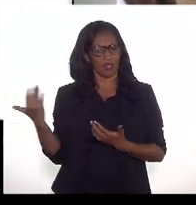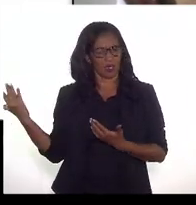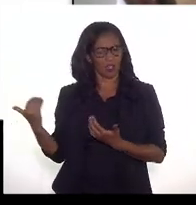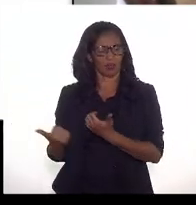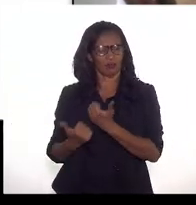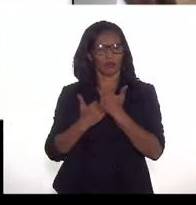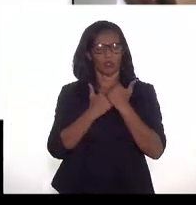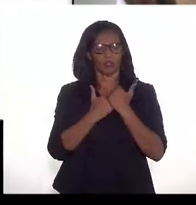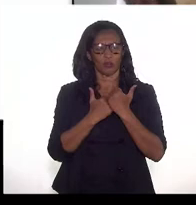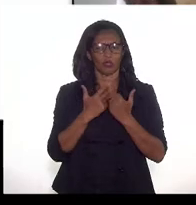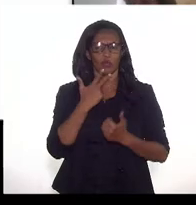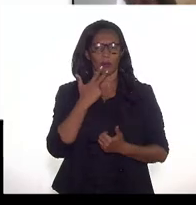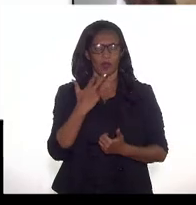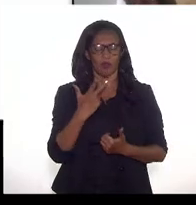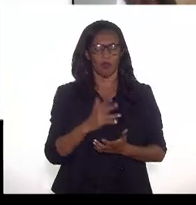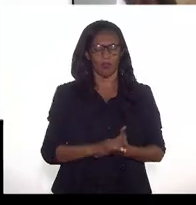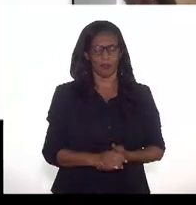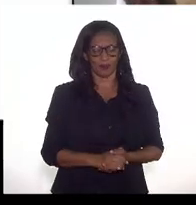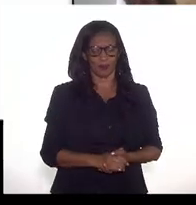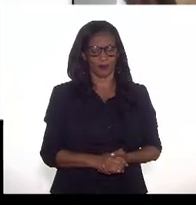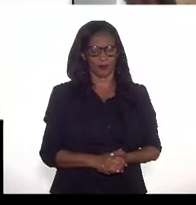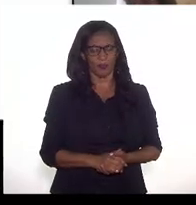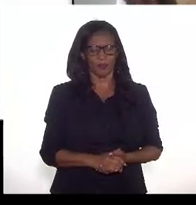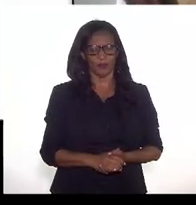para falar sobre o instante da apresentação.